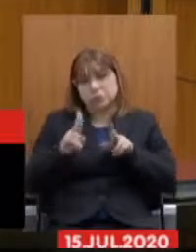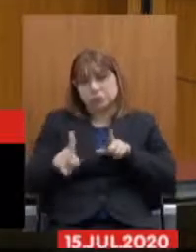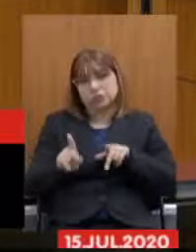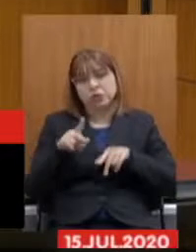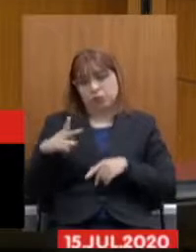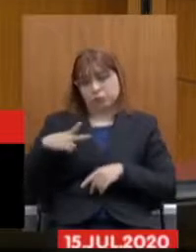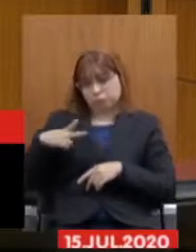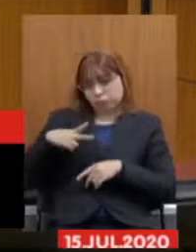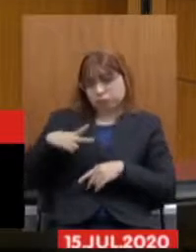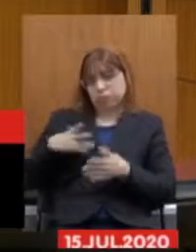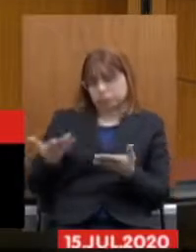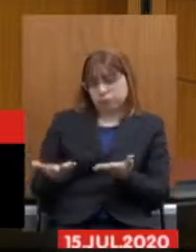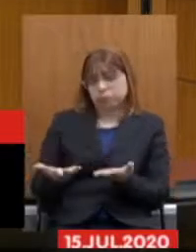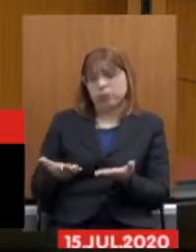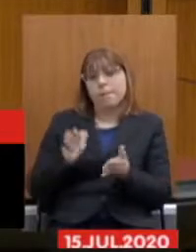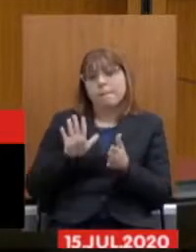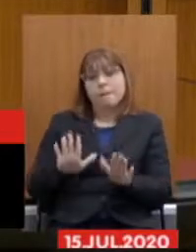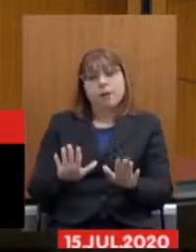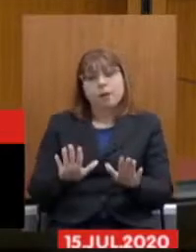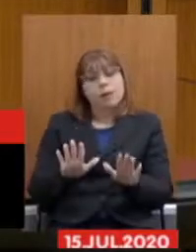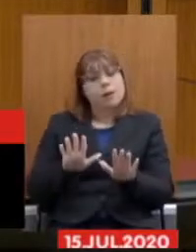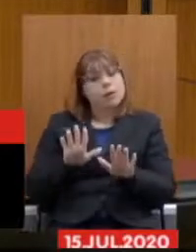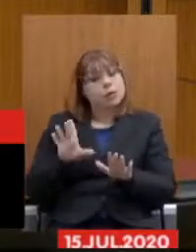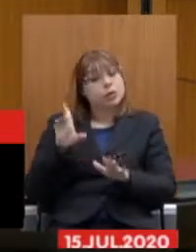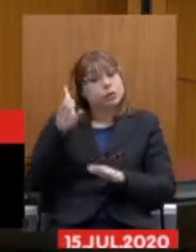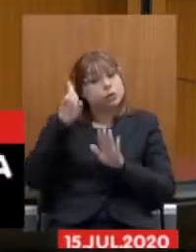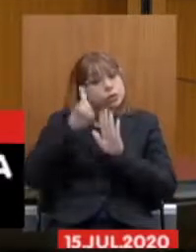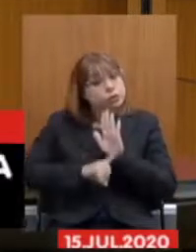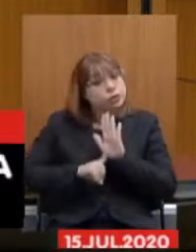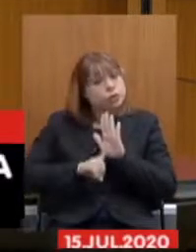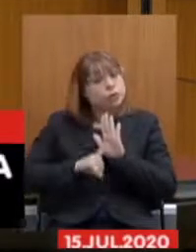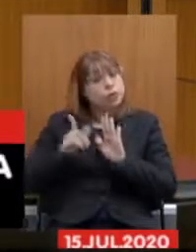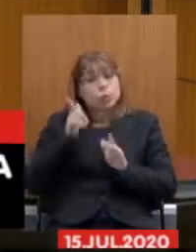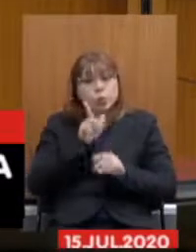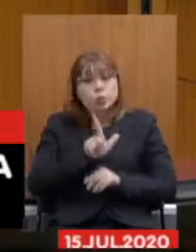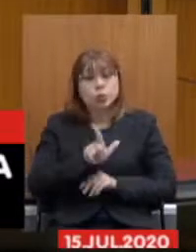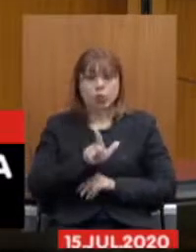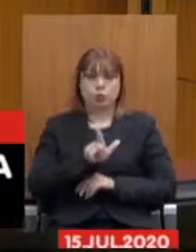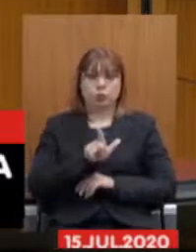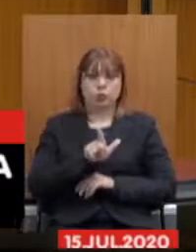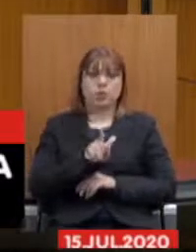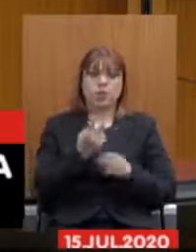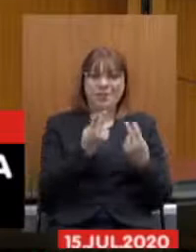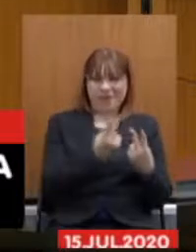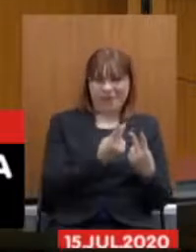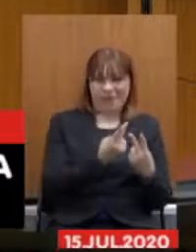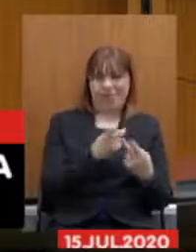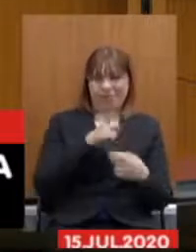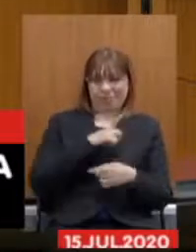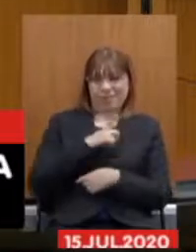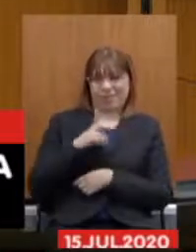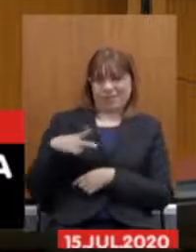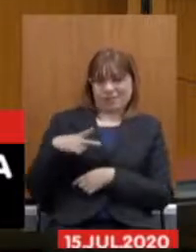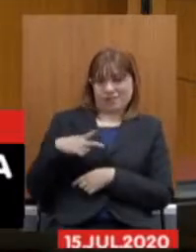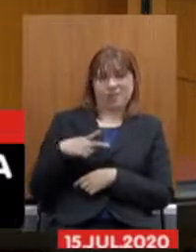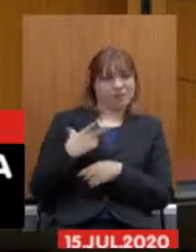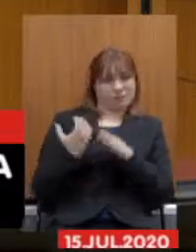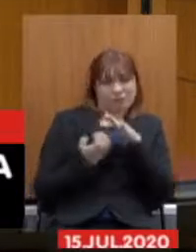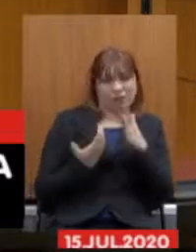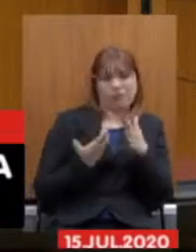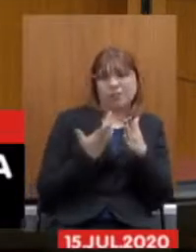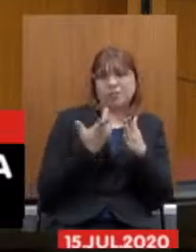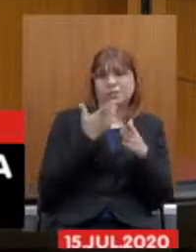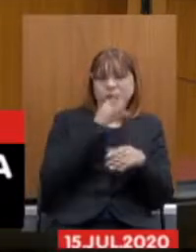privado. Mas são direitos conquistados, não são privilégios. Assim como o setor privado tem direitos que conquistaram